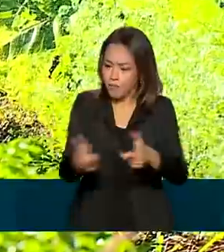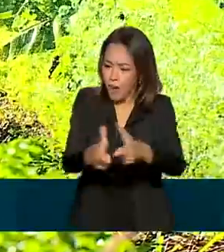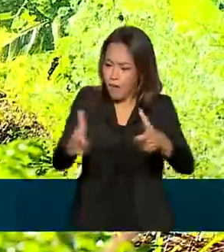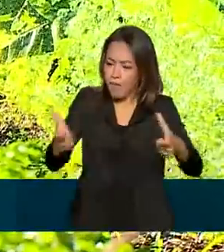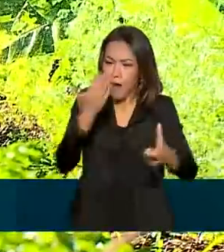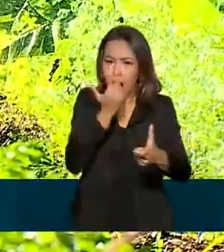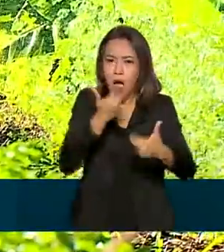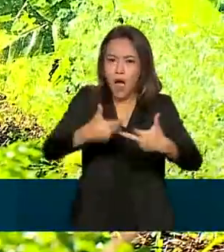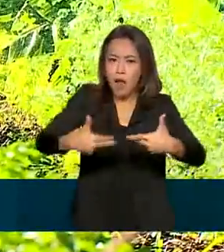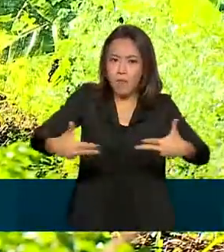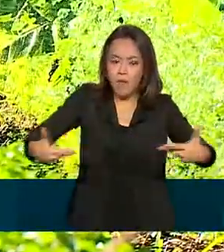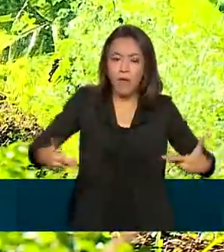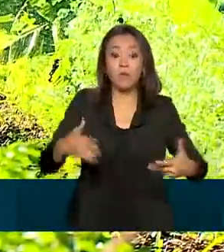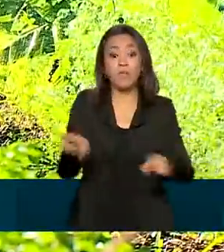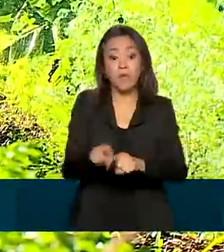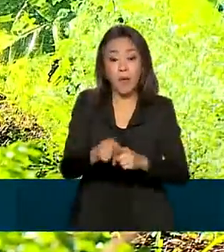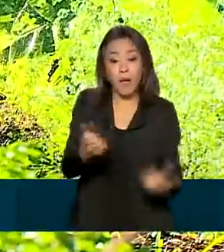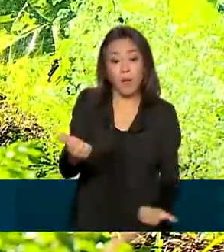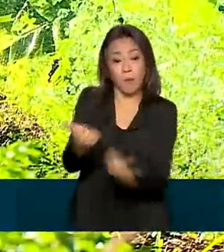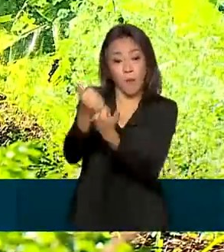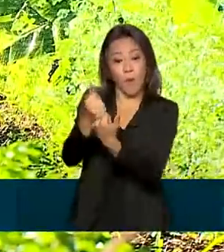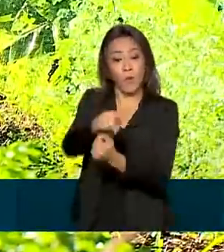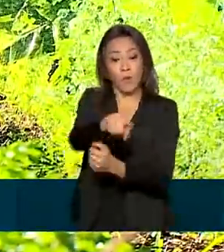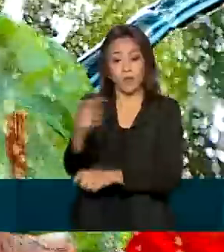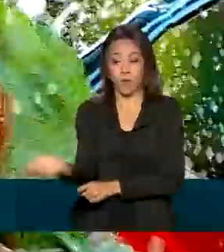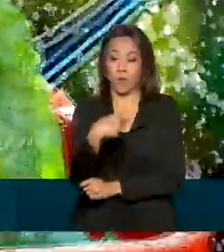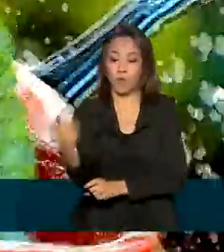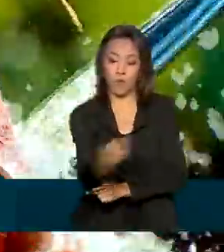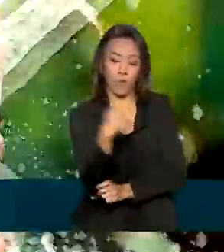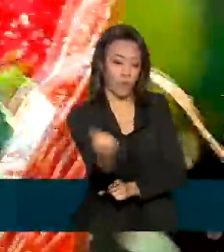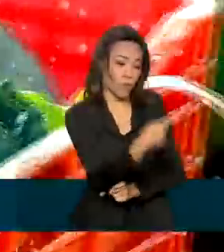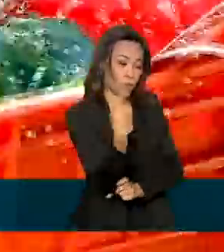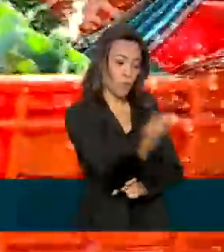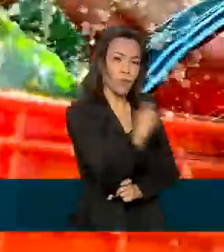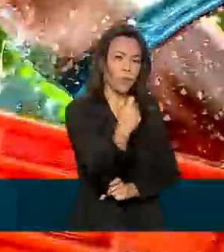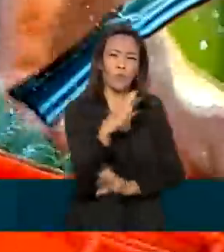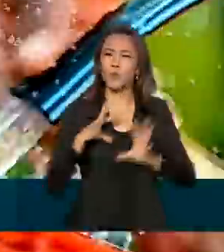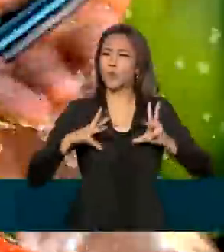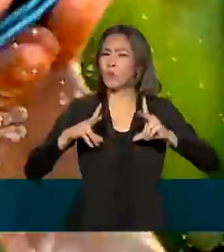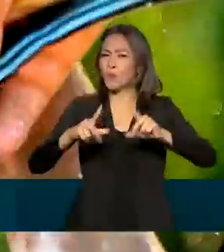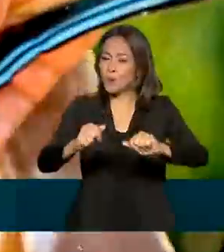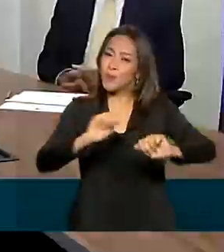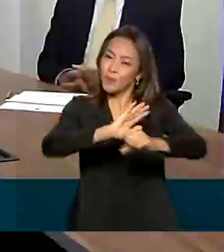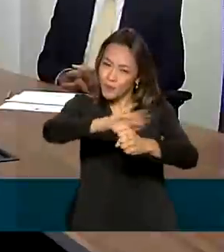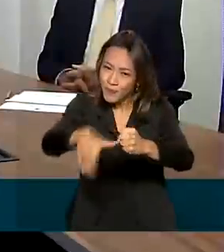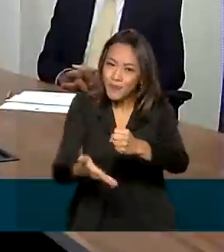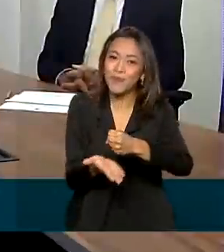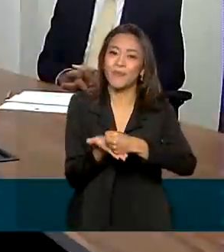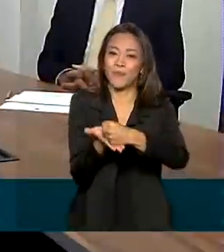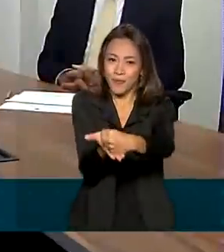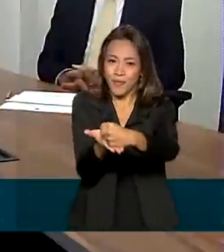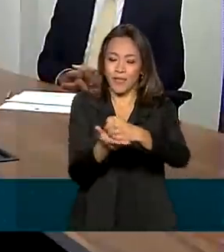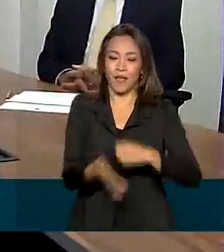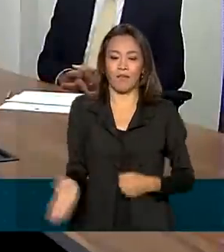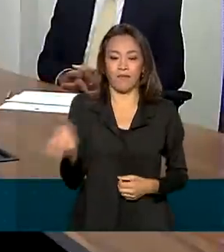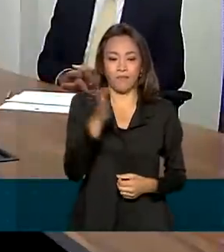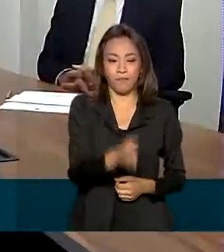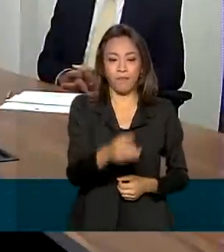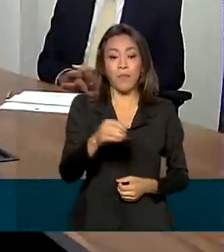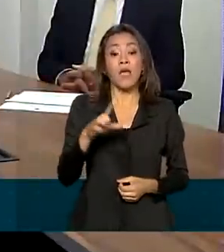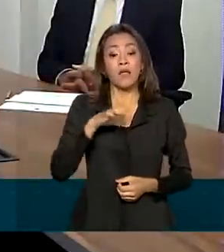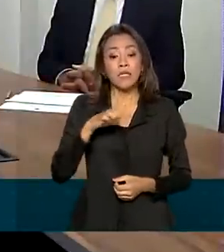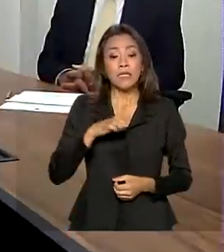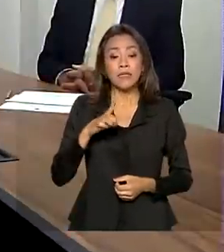e o crescimento da agricultura irrigada no Nordeste. Tudo feito de forma sustentável. Além de promover ganhos